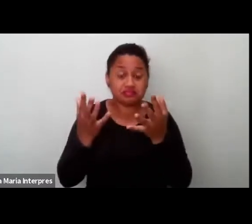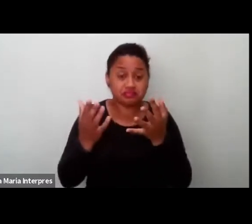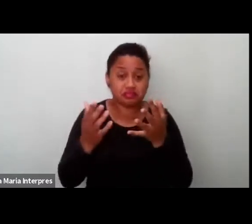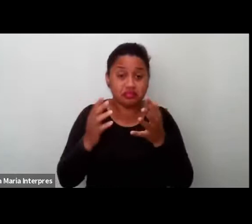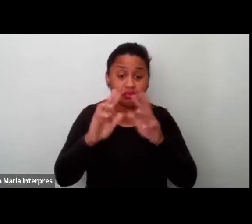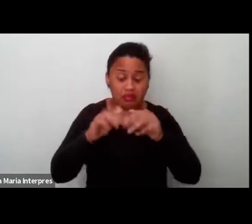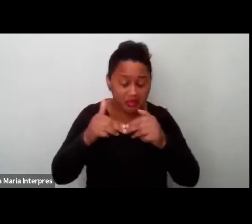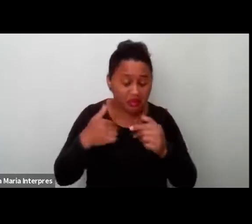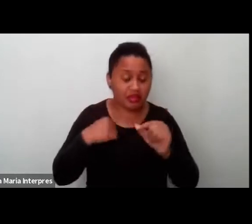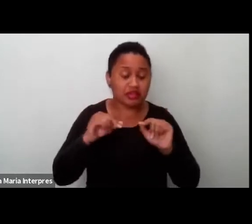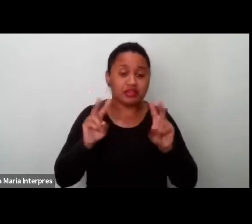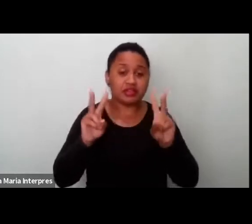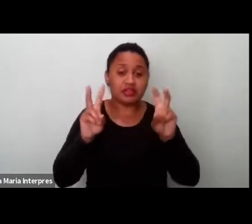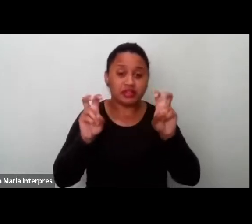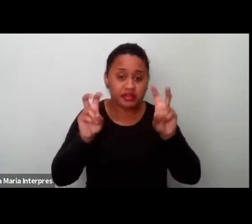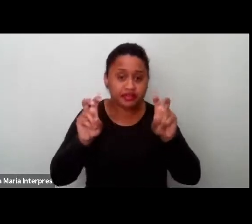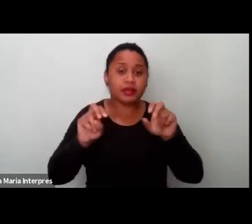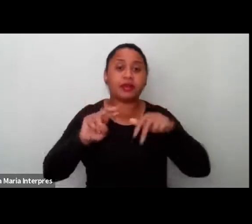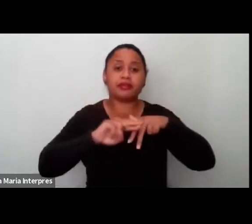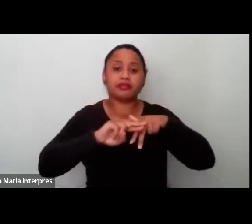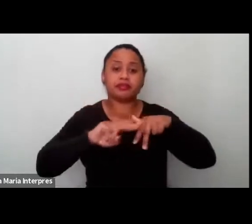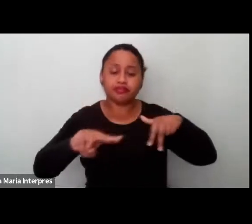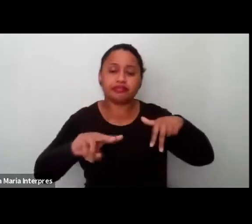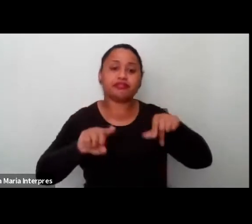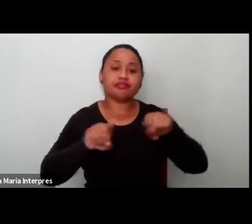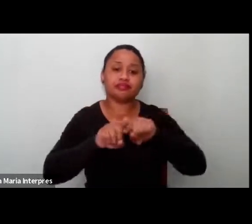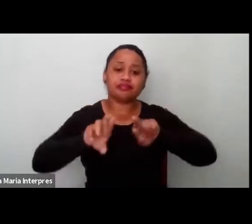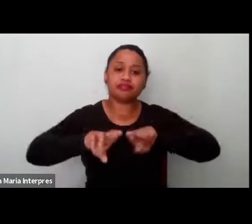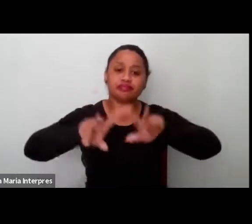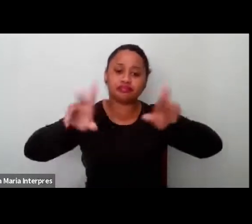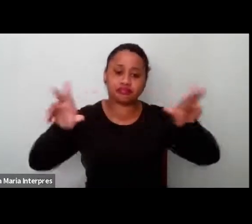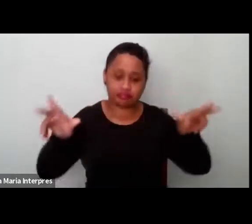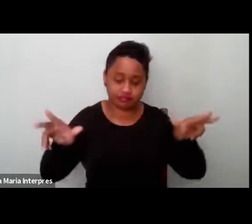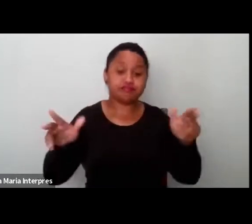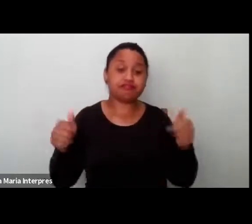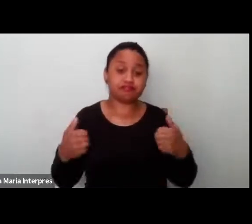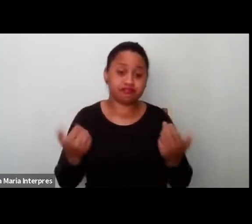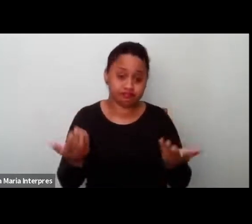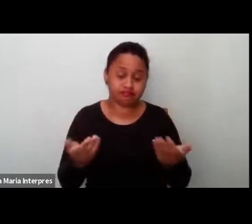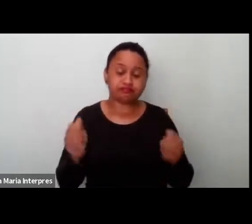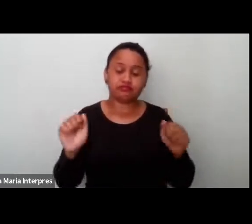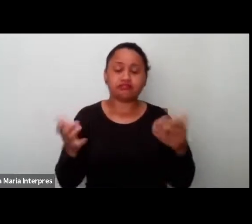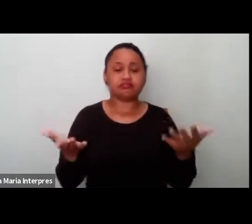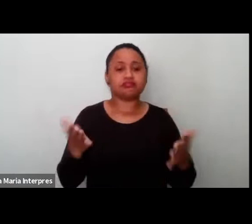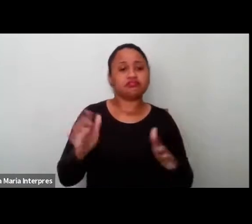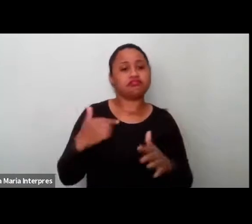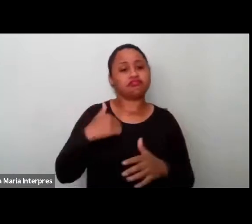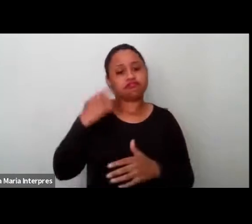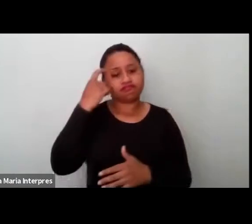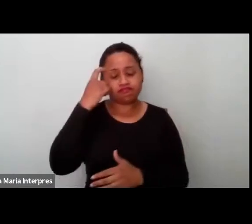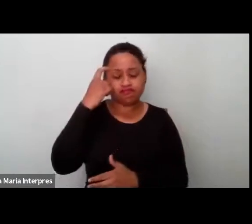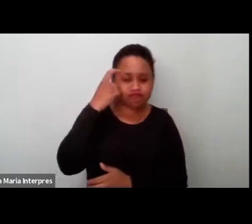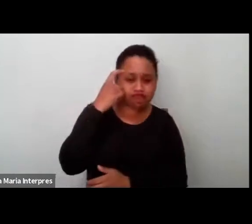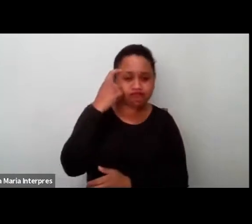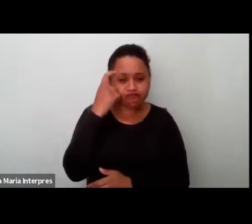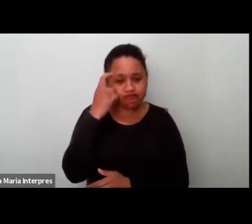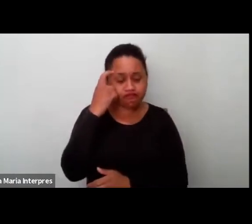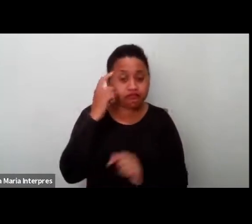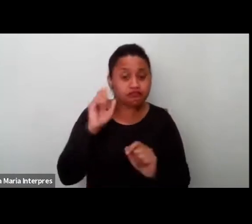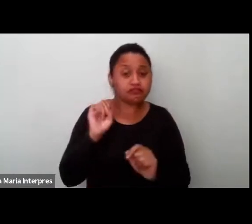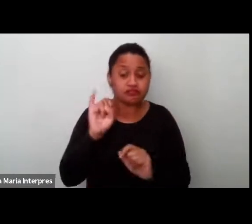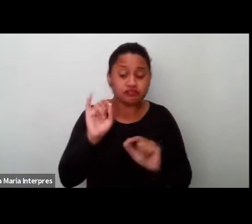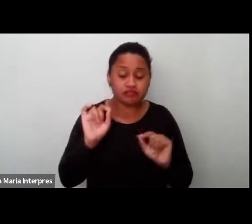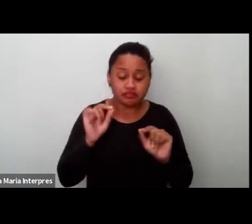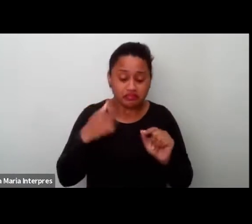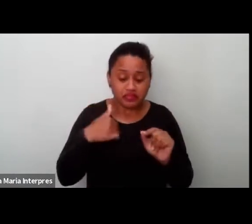debate de gênero e etnicidade. Aqui me questiono inúmeras vezes se entre exatamente num